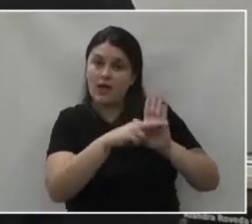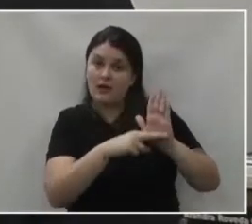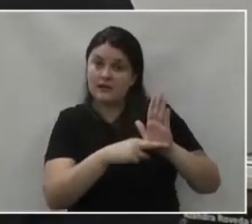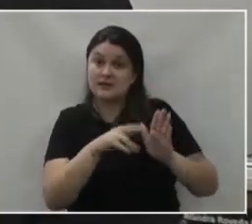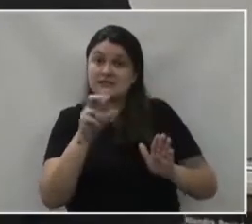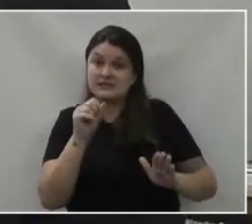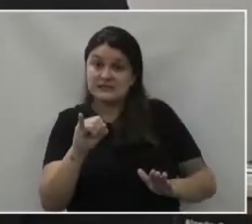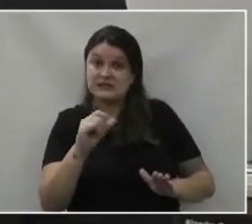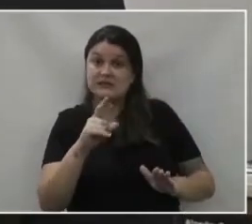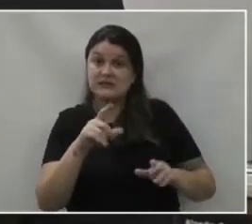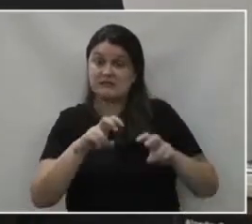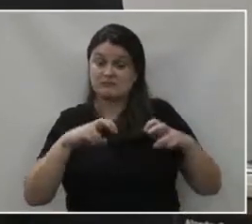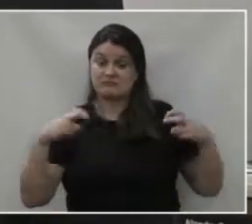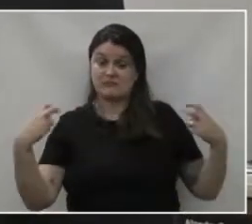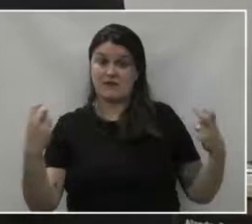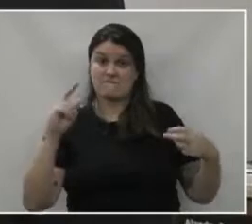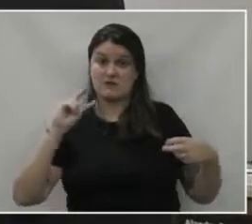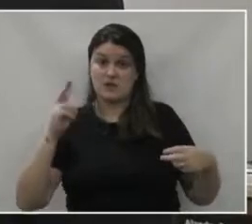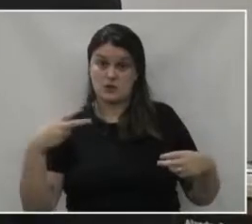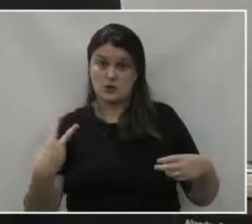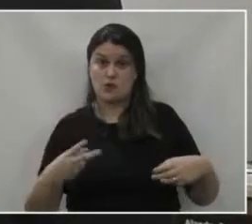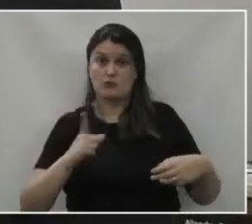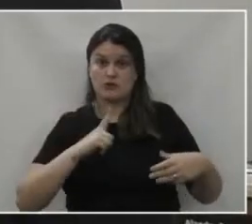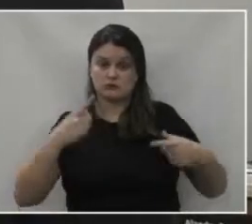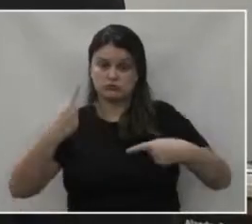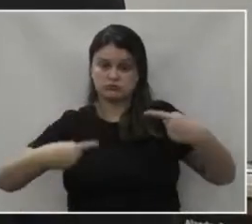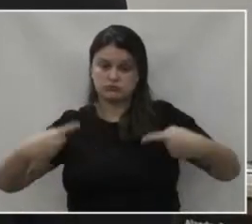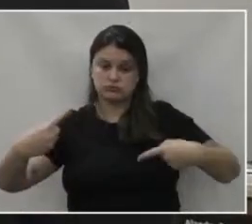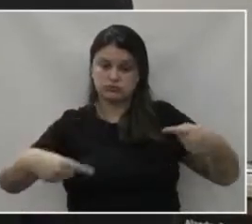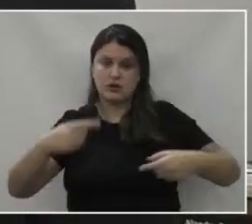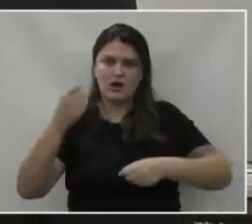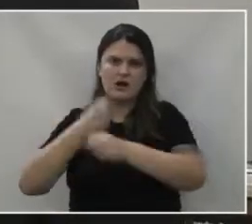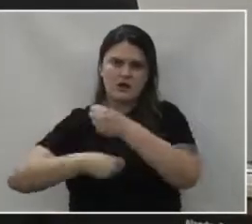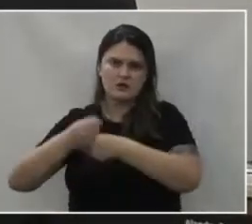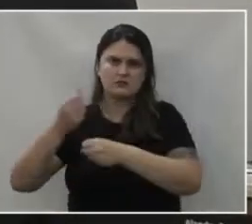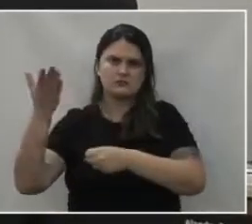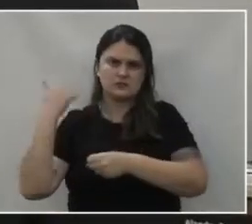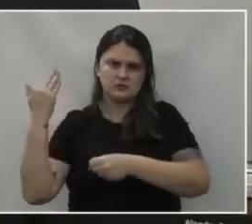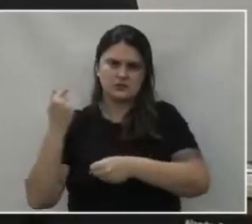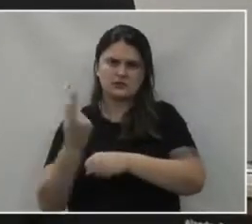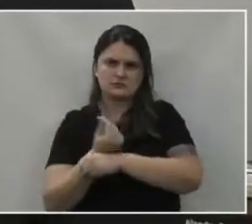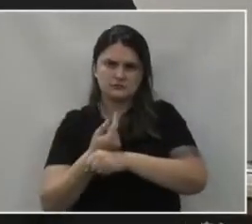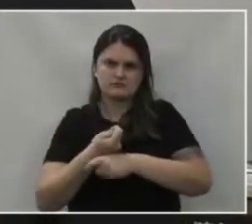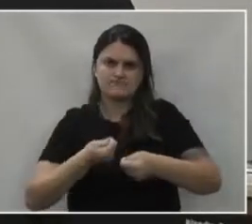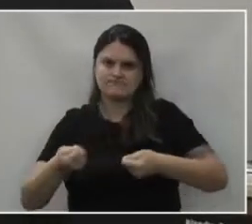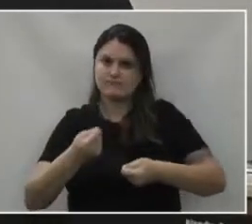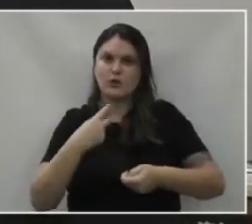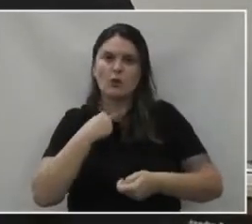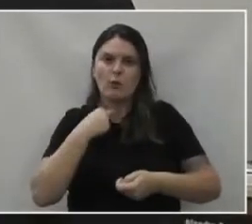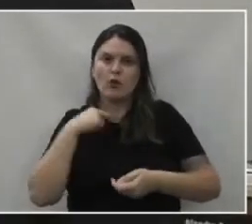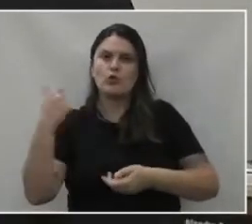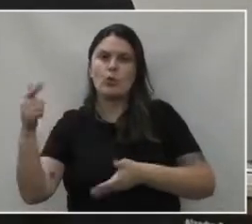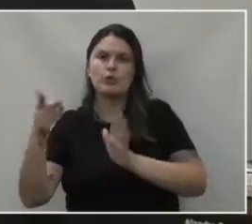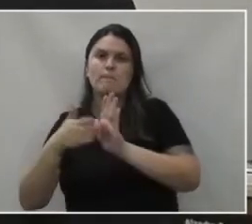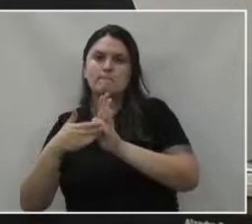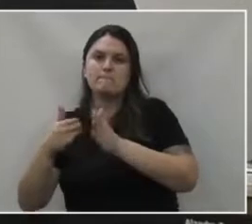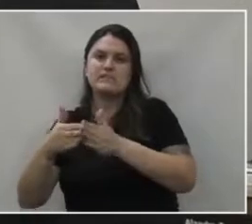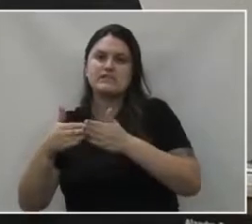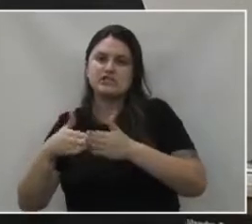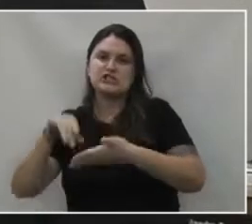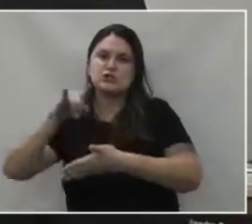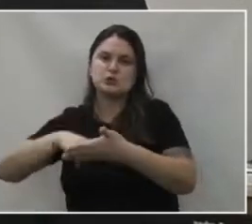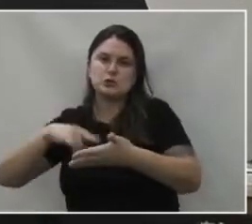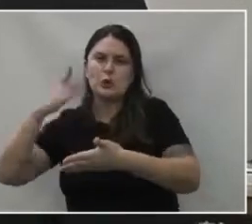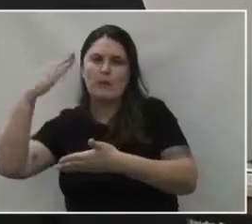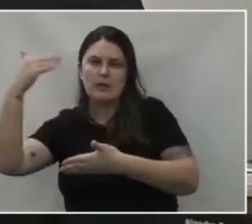tramita a prestação de contas dos exercícios anteriores não pode colocar requerimentos, projetos, enfim, ter